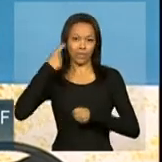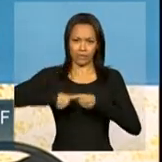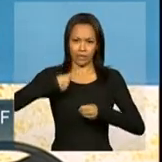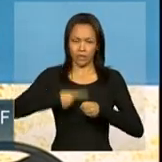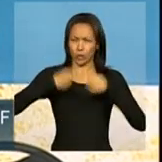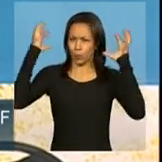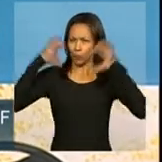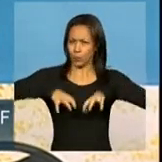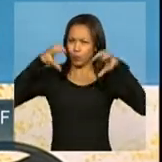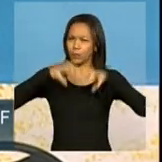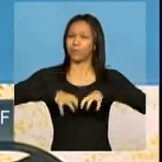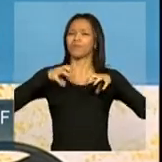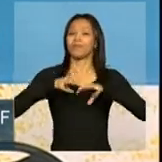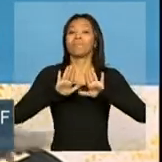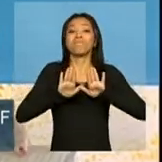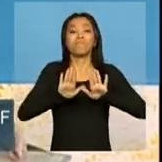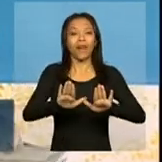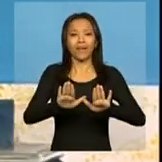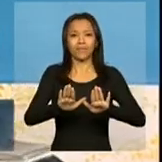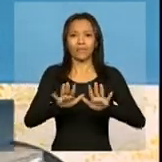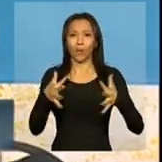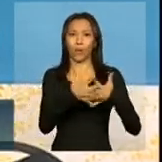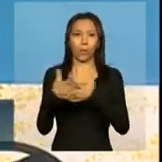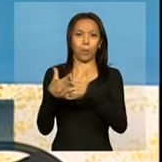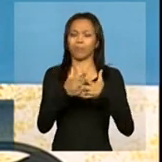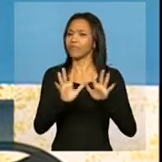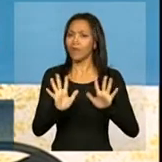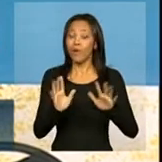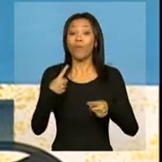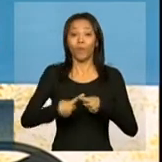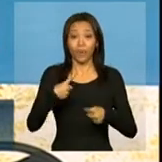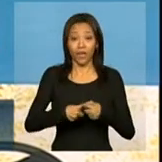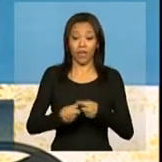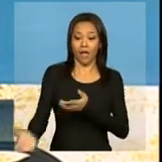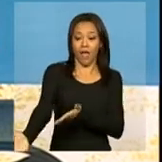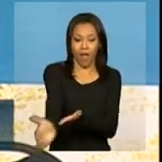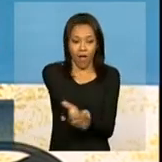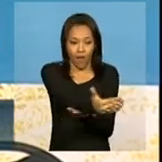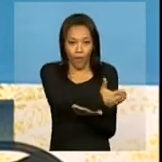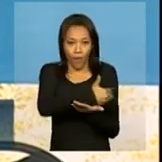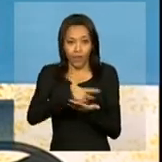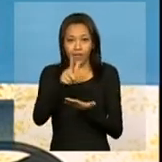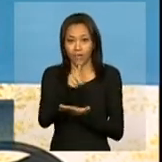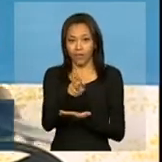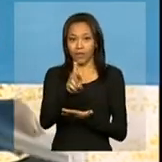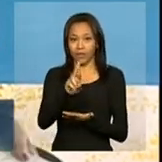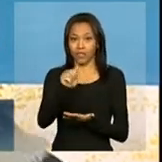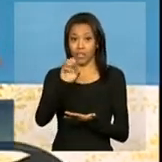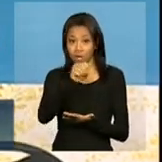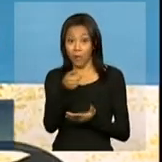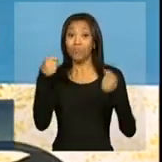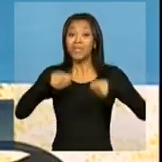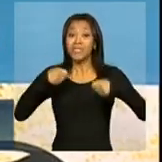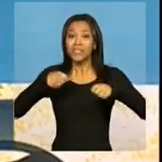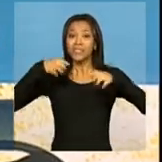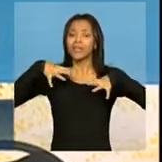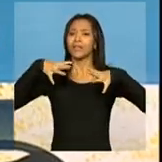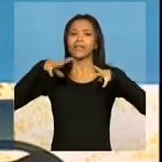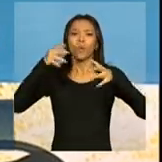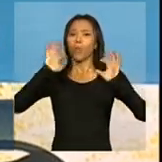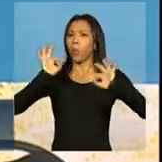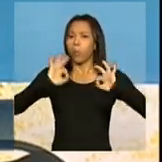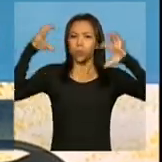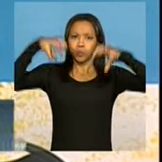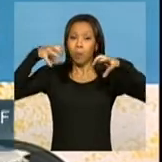chuviscada, deu uma chuvinha, mas nada que tenha atrapalhado muito. Isso porque na colheita, geralmente, é necessário um tempo seco, principalmente para